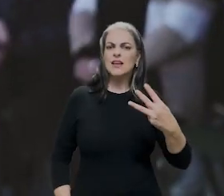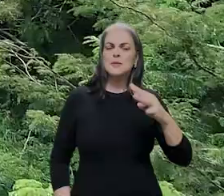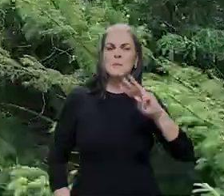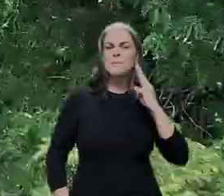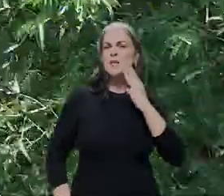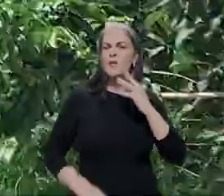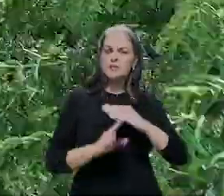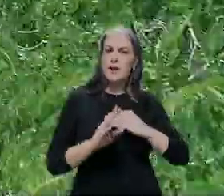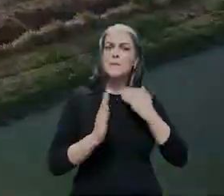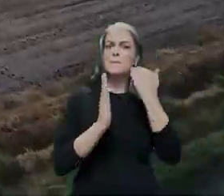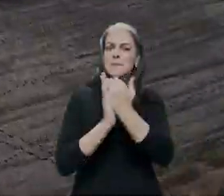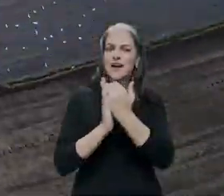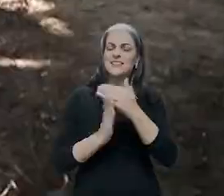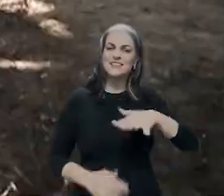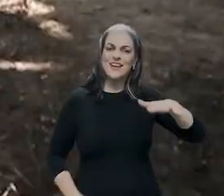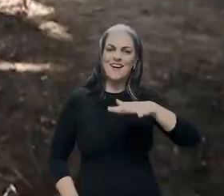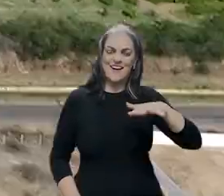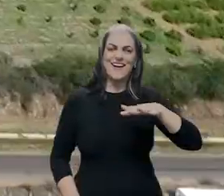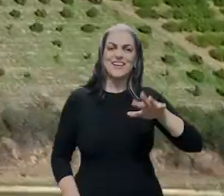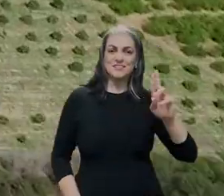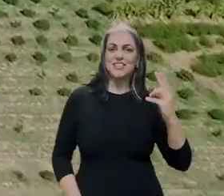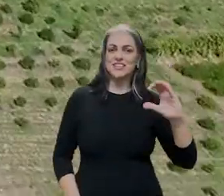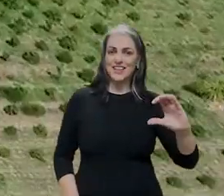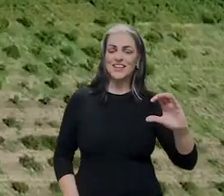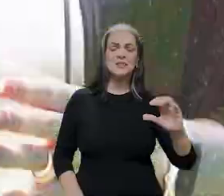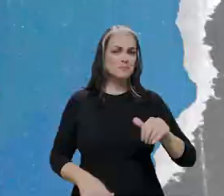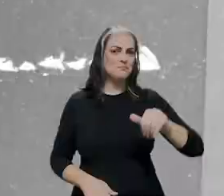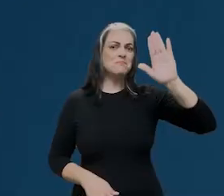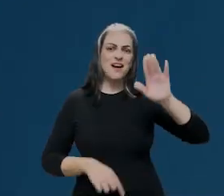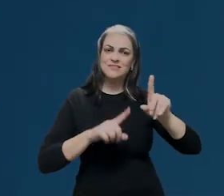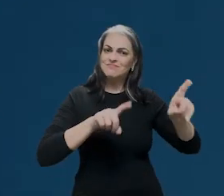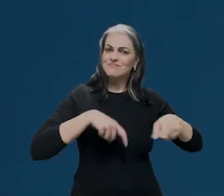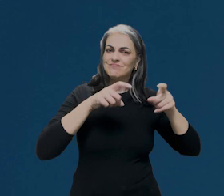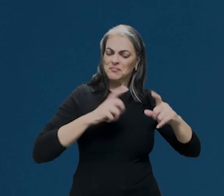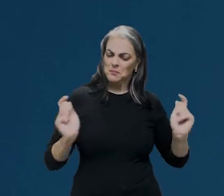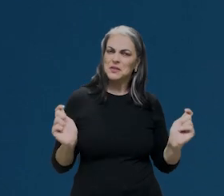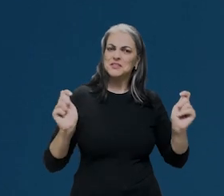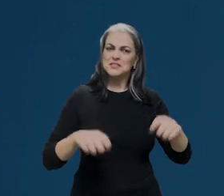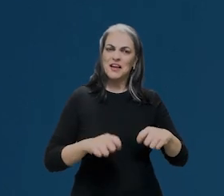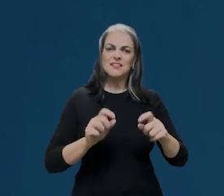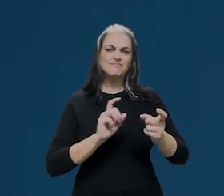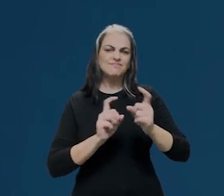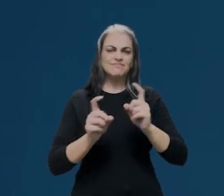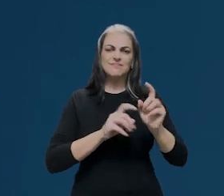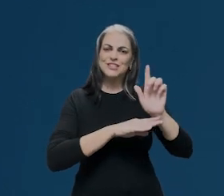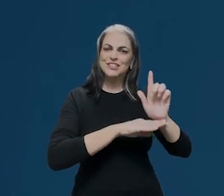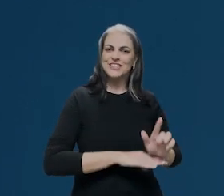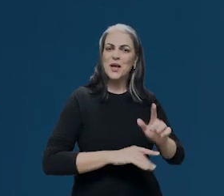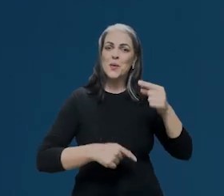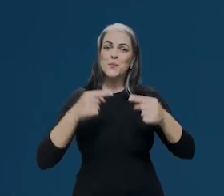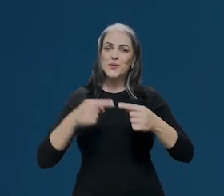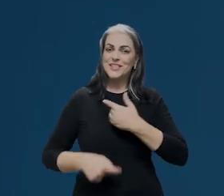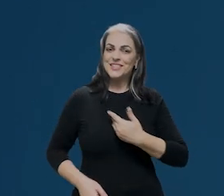milhões de hectares na área irrigada, alavancando a nossa produção agrícola e realmente fazendo a governança